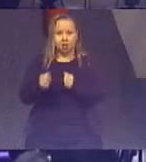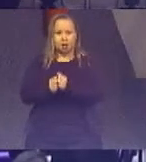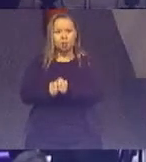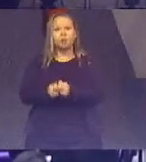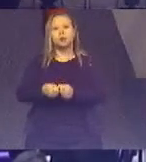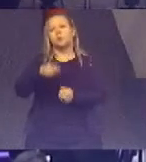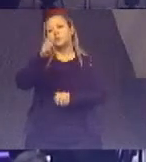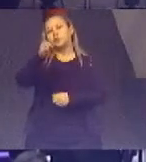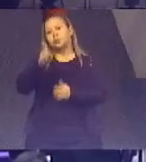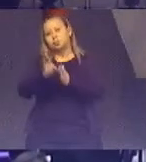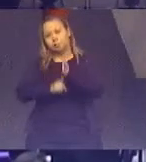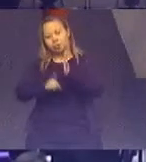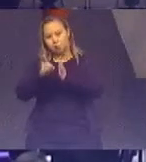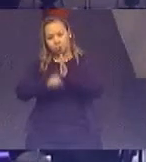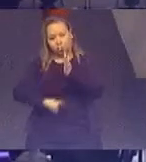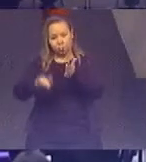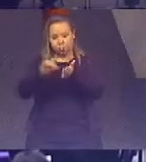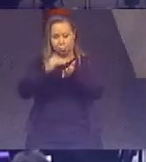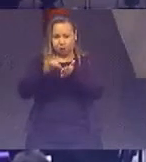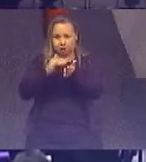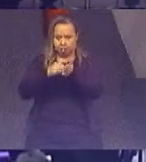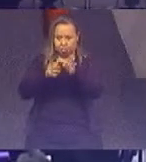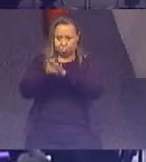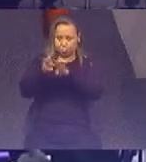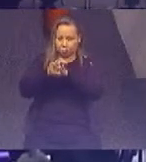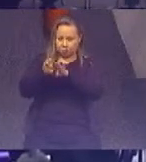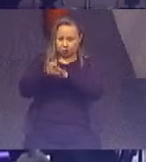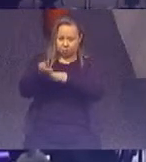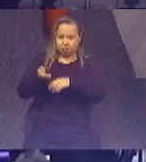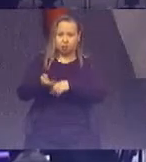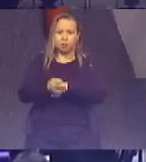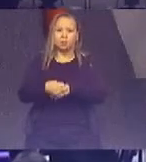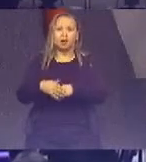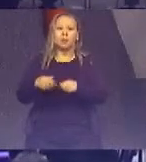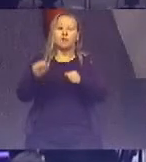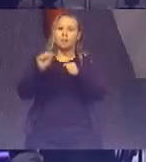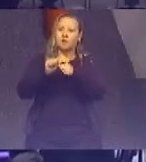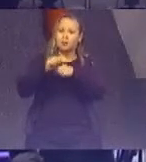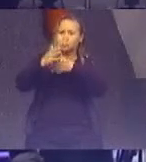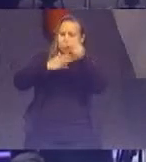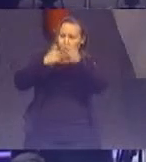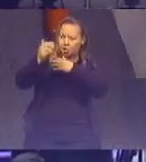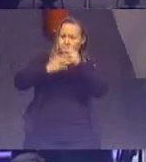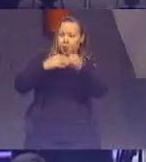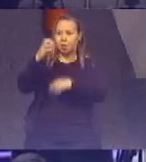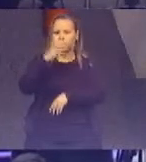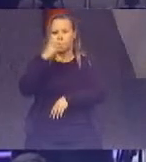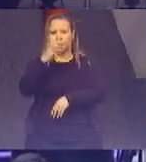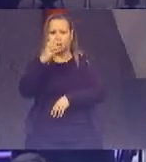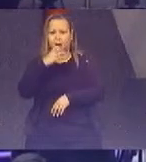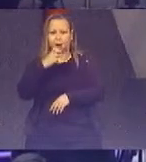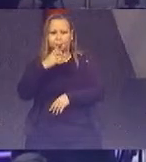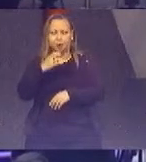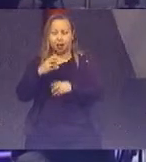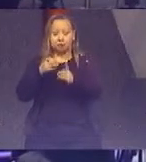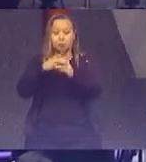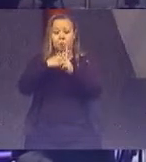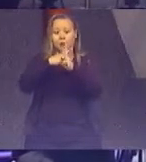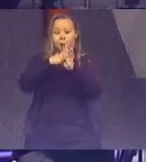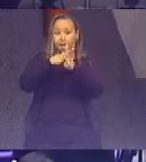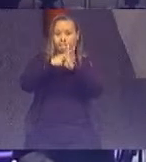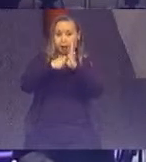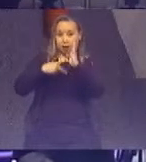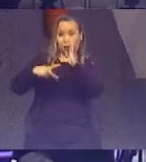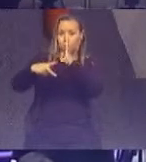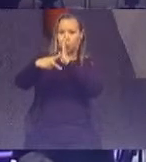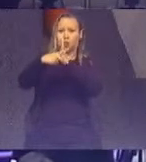secretários das unidades do Conselho, conferindo uma maior agilidade e uma prioridade da nossa gestão à